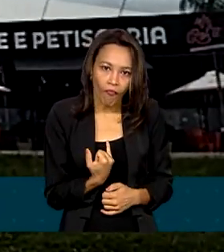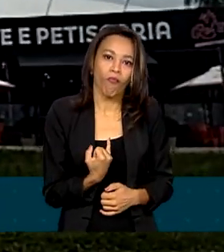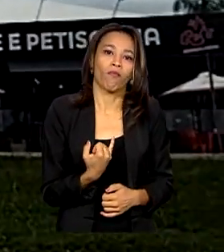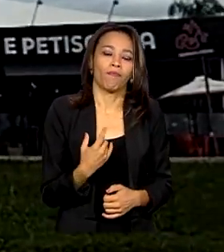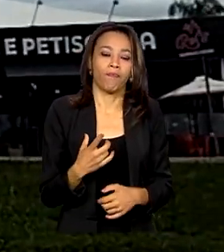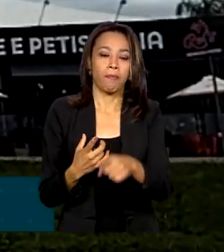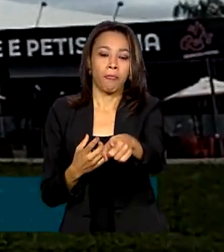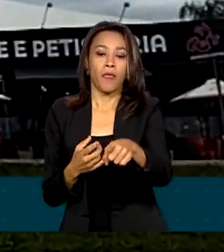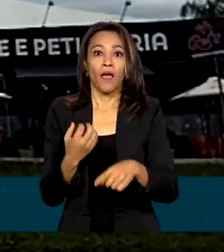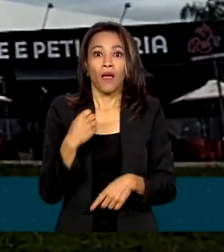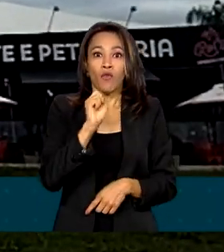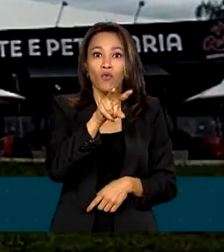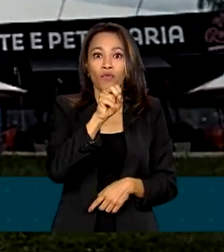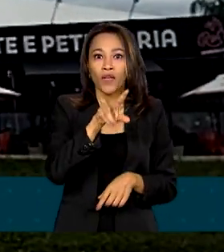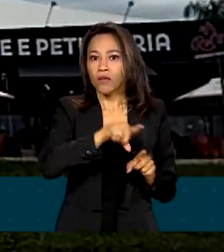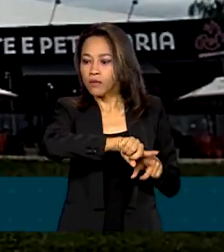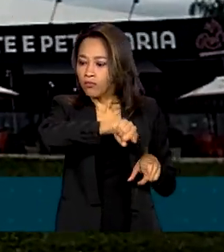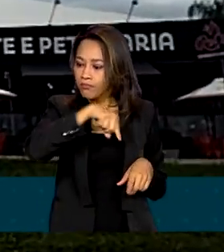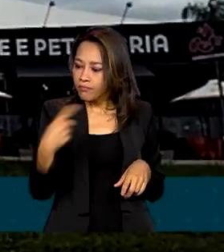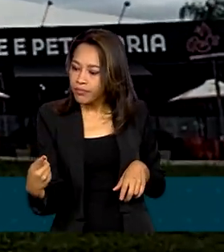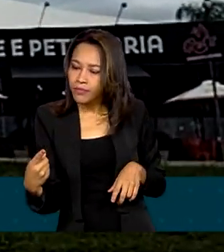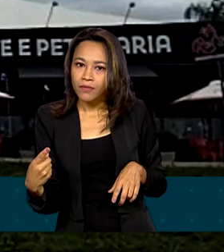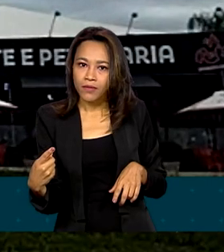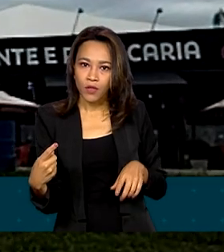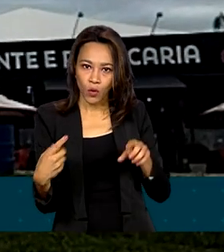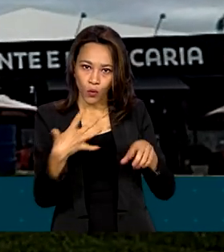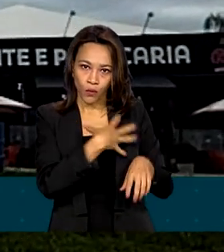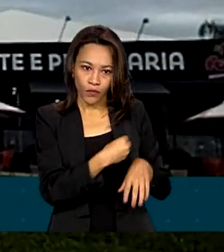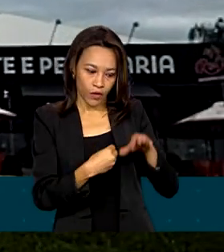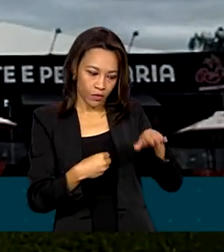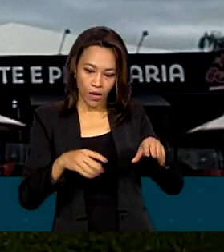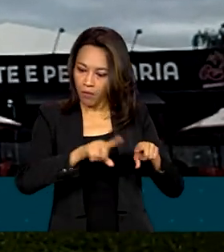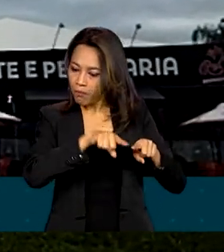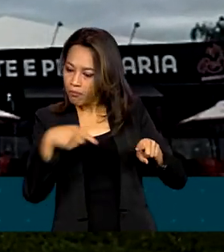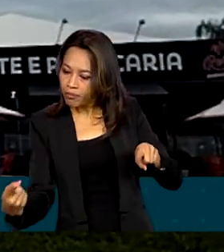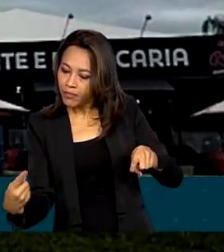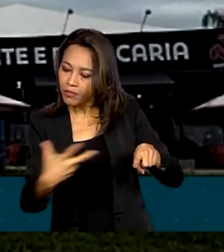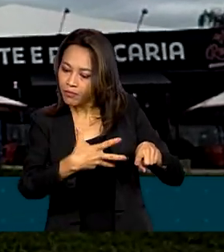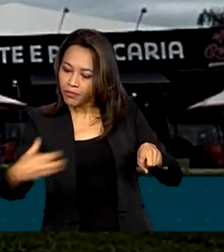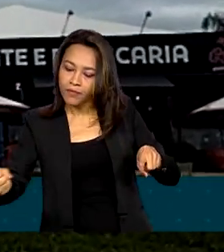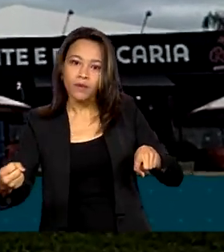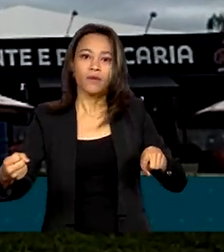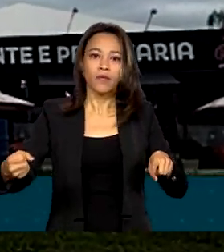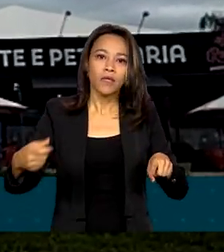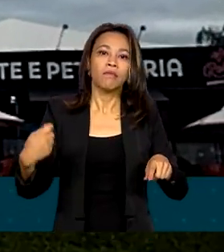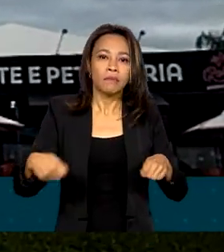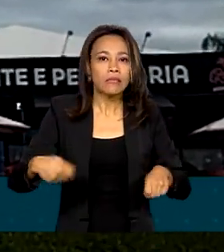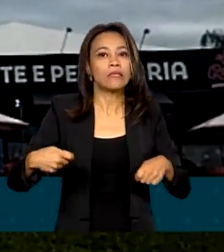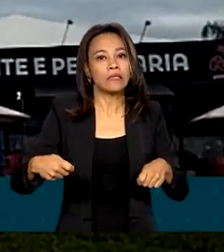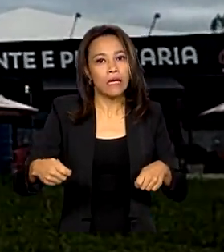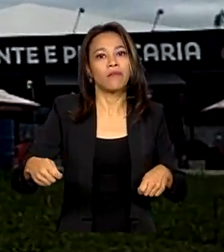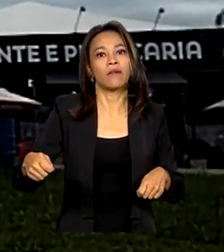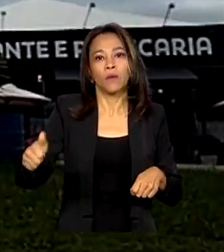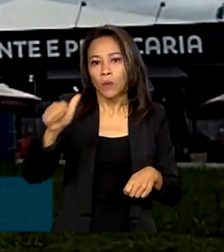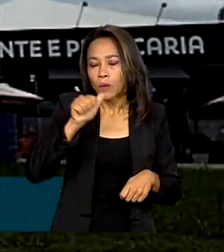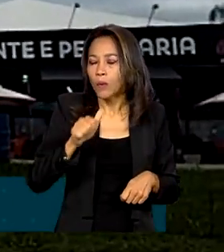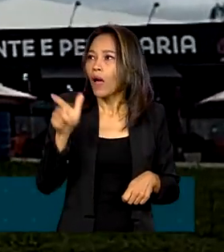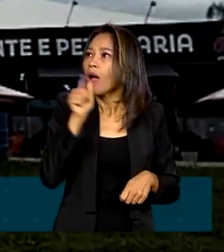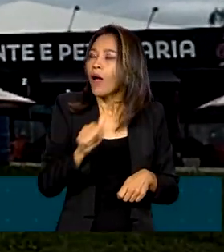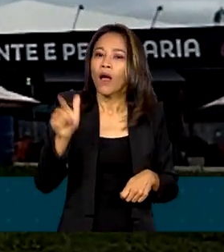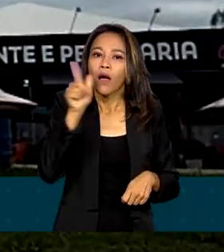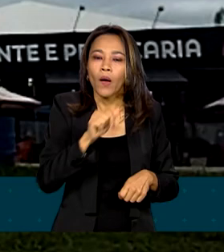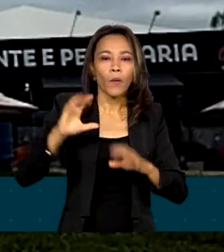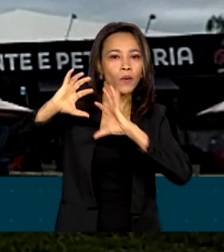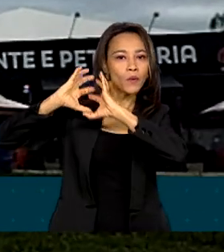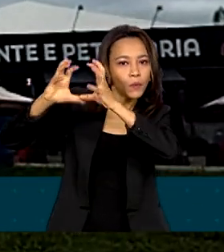que passava de um para o outro, que era simplesmente para estar se hidratando com muita água de coco, com